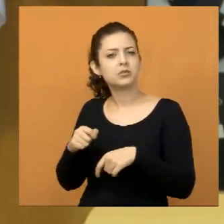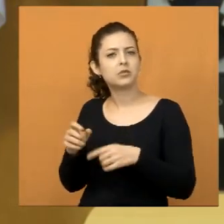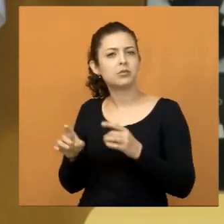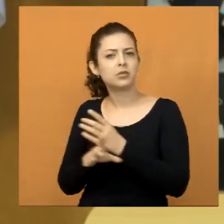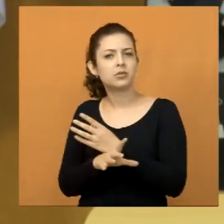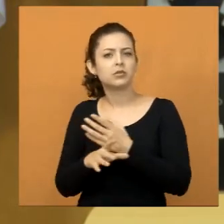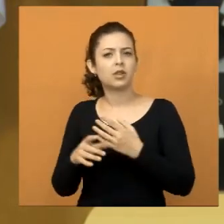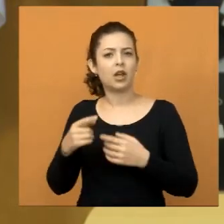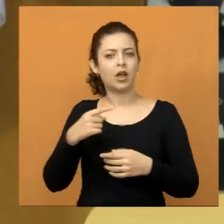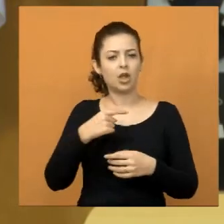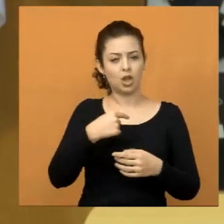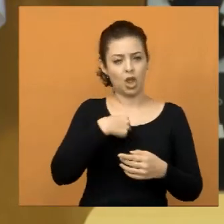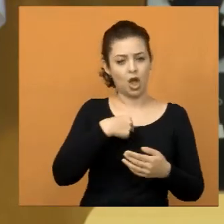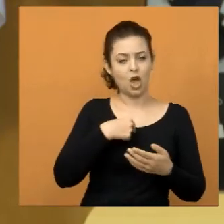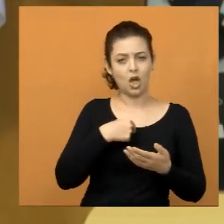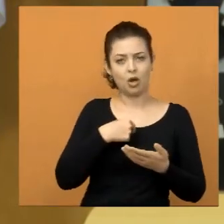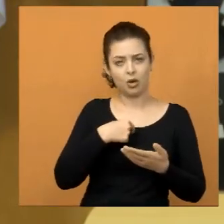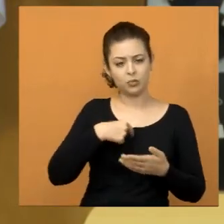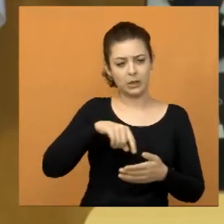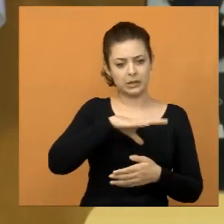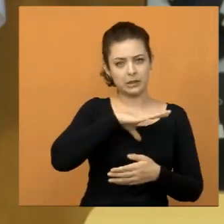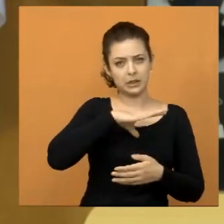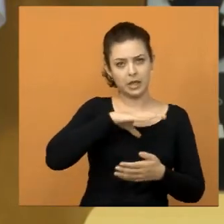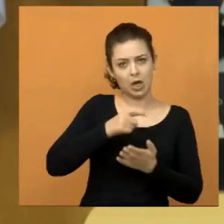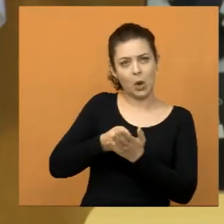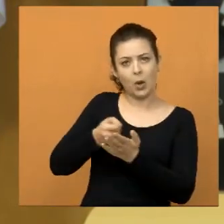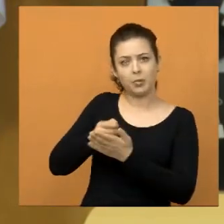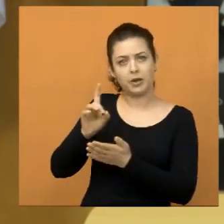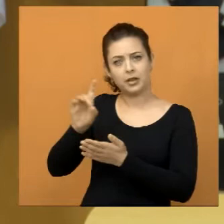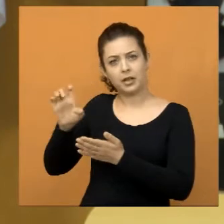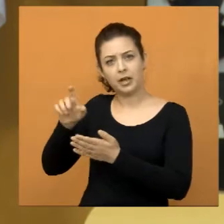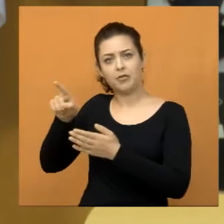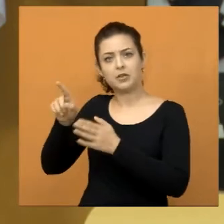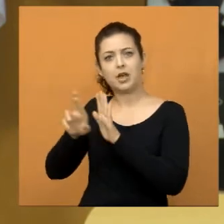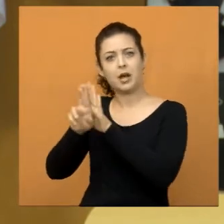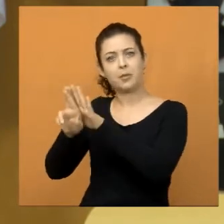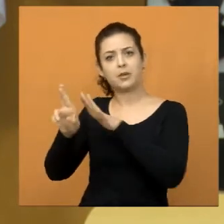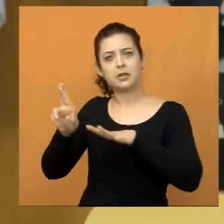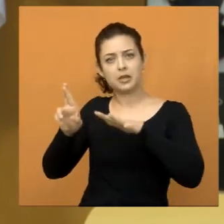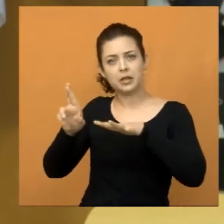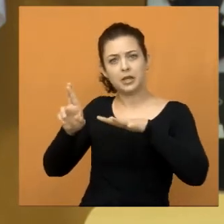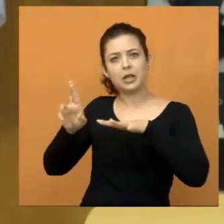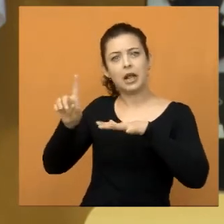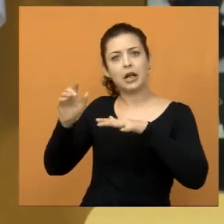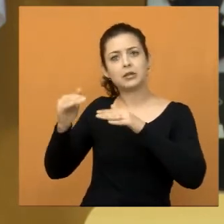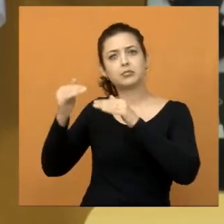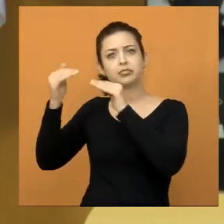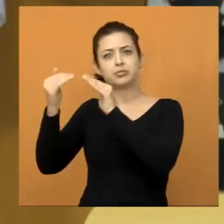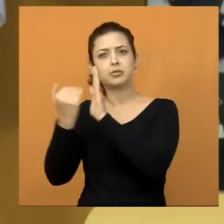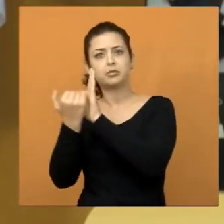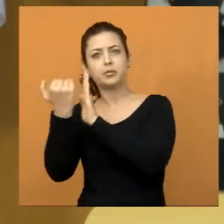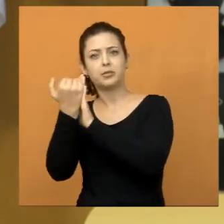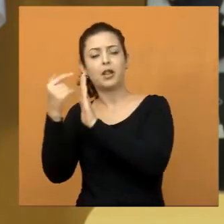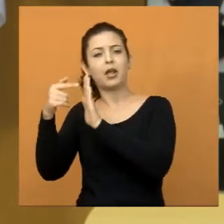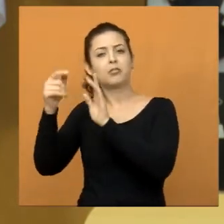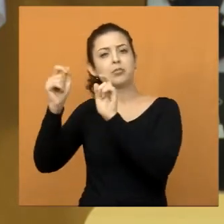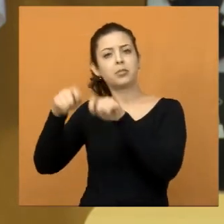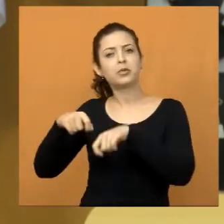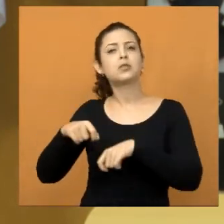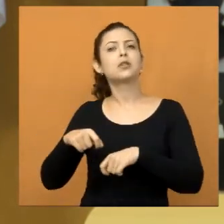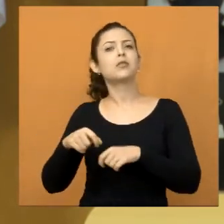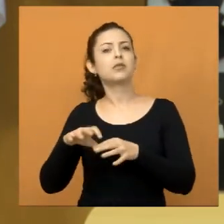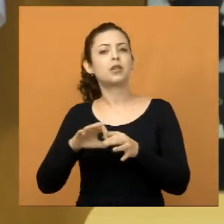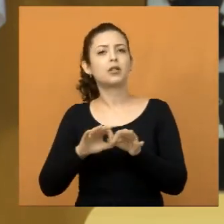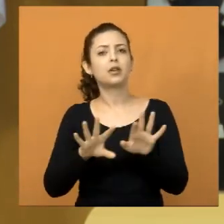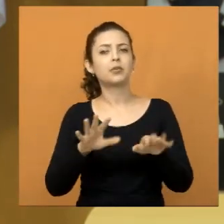São eles que nós cobramos, vocês, diretoria de ensino, e vocês, como representantes dos mandatários lá de cima, que são eles que têm o poder maior